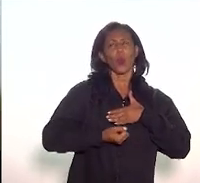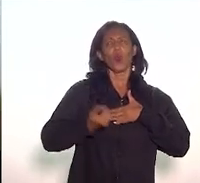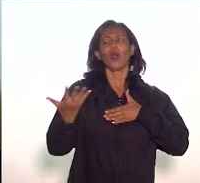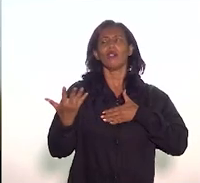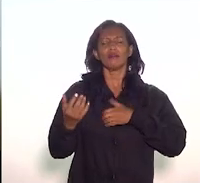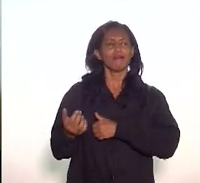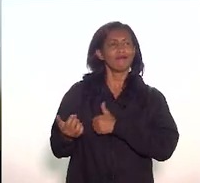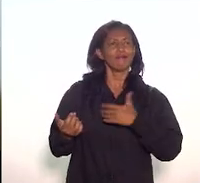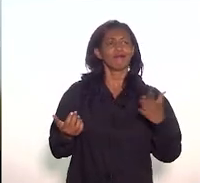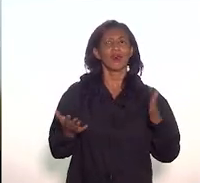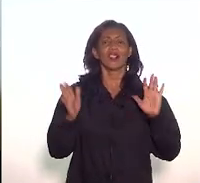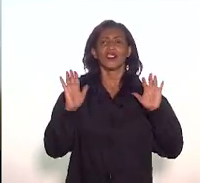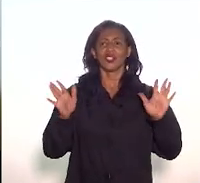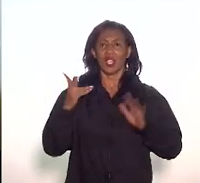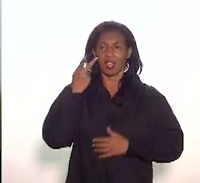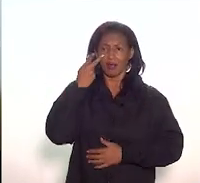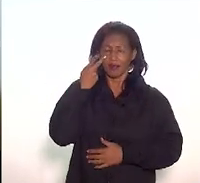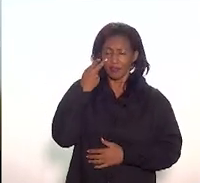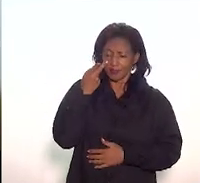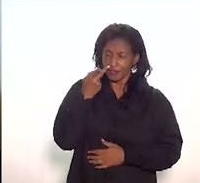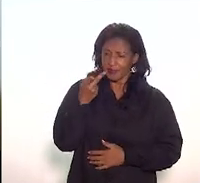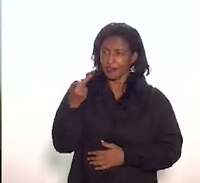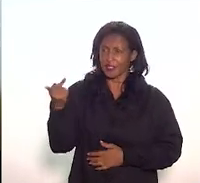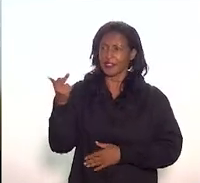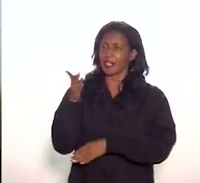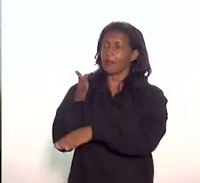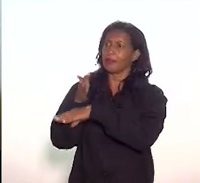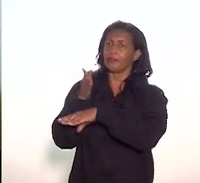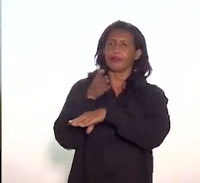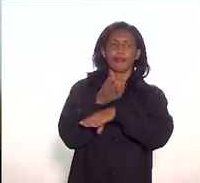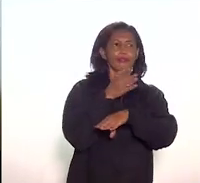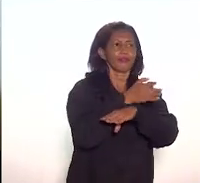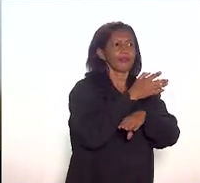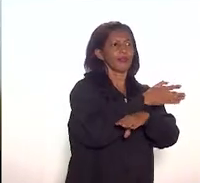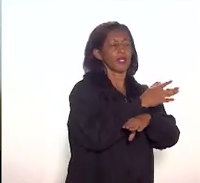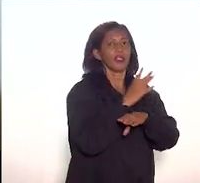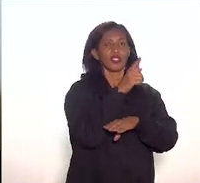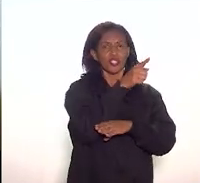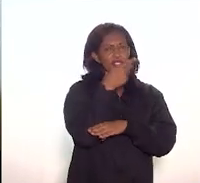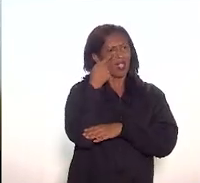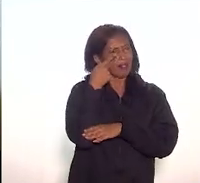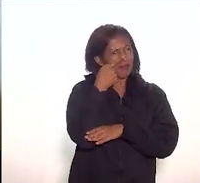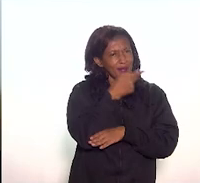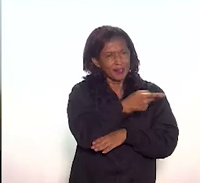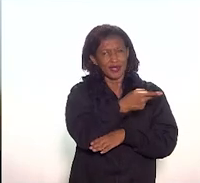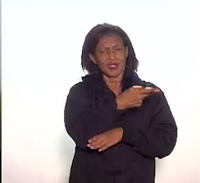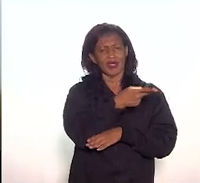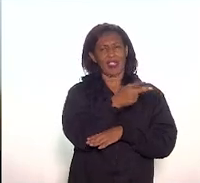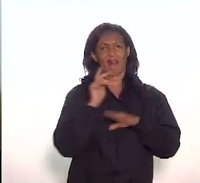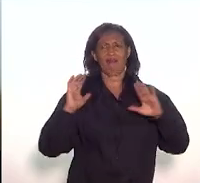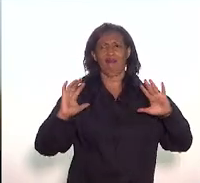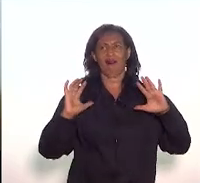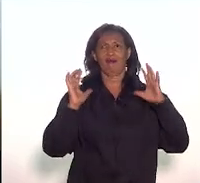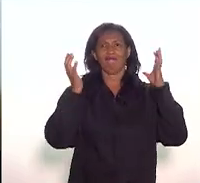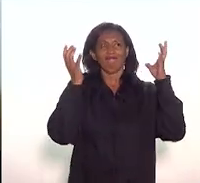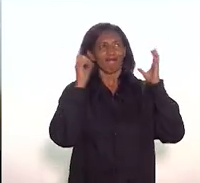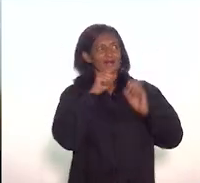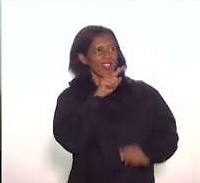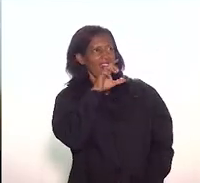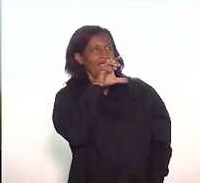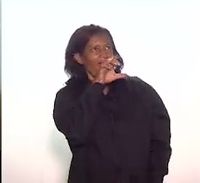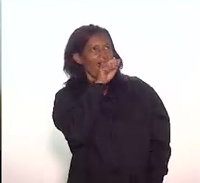já fui visitar o Palácio do Catete. Quantas e quantas vezes eu admiro